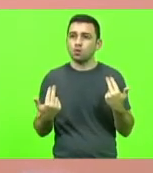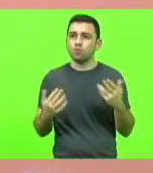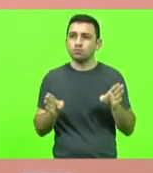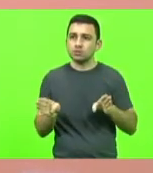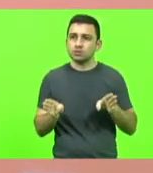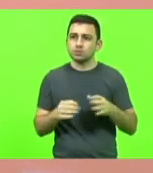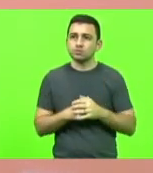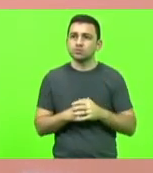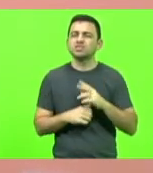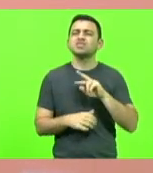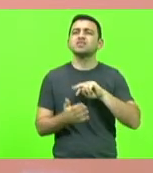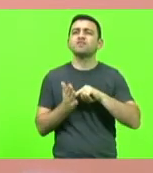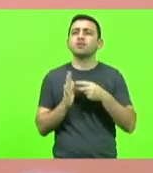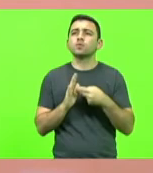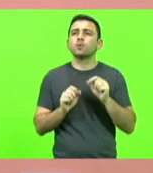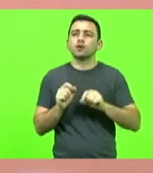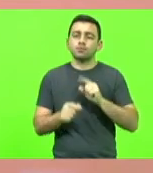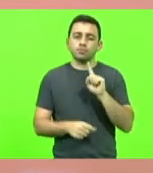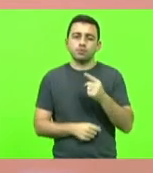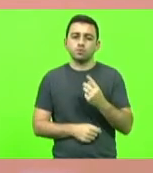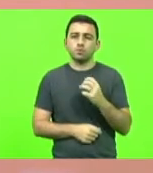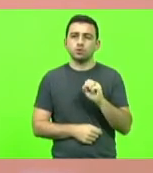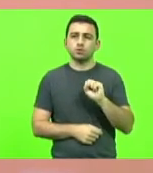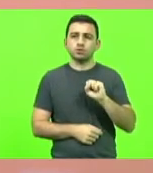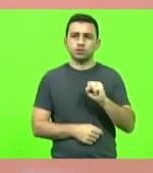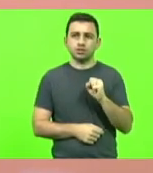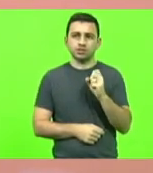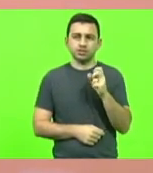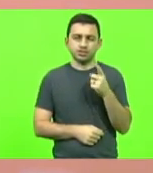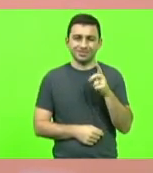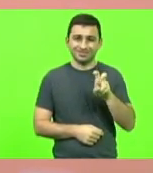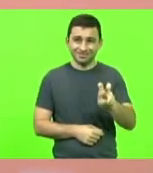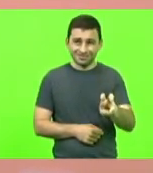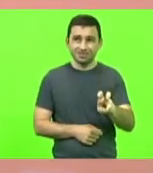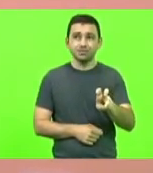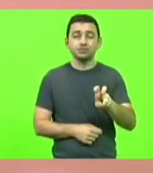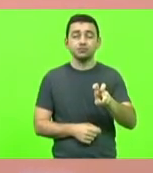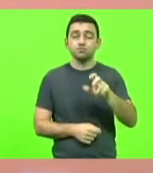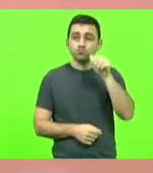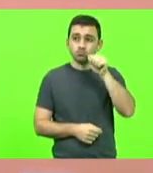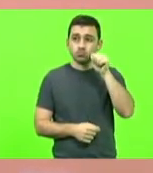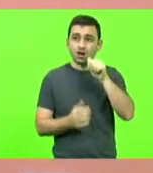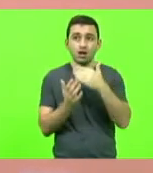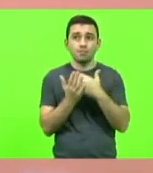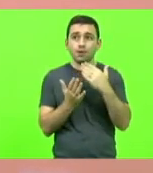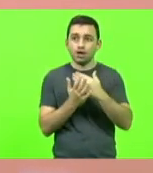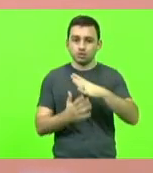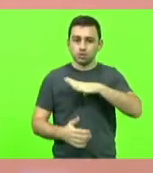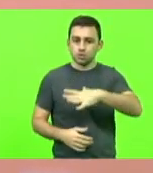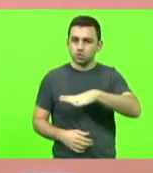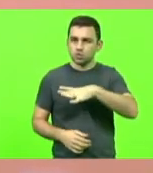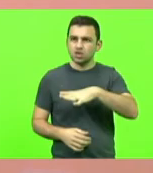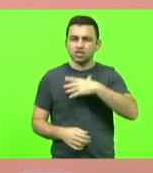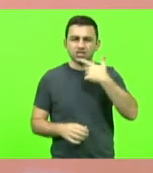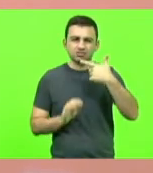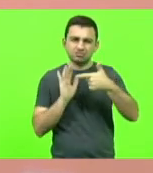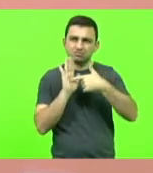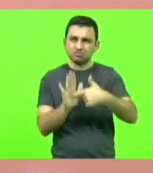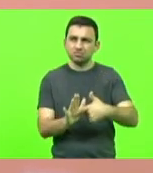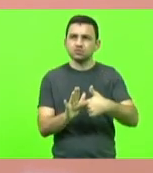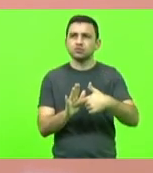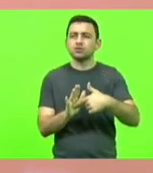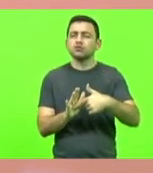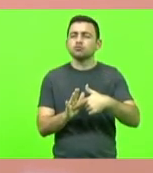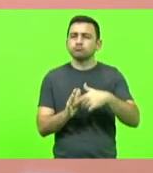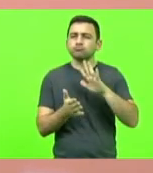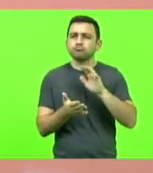que 1815 mulheres a mais tiveram a coragem de denunciar e registrar um